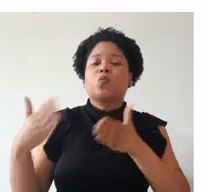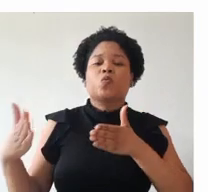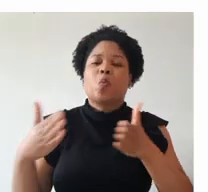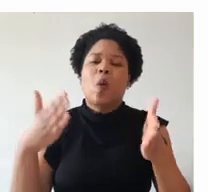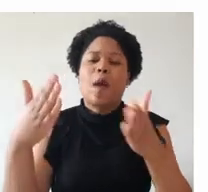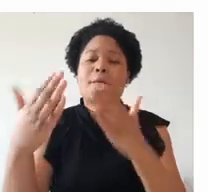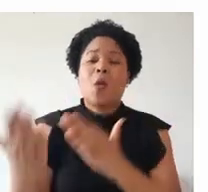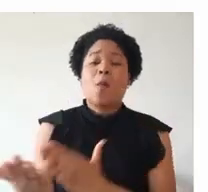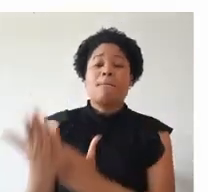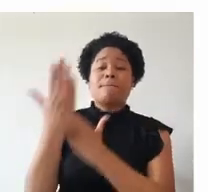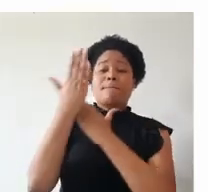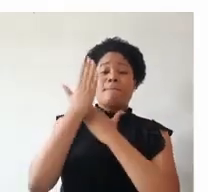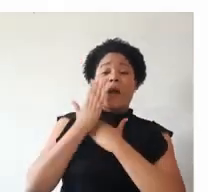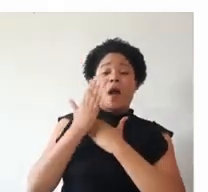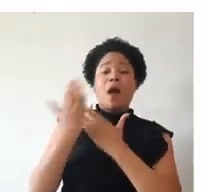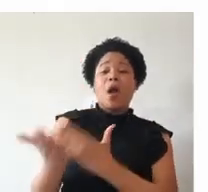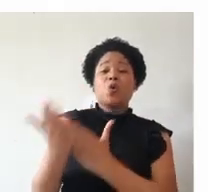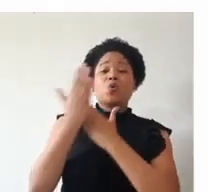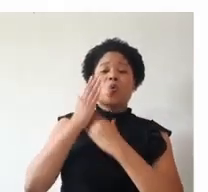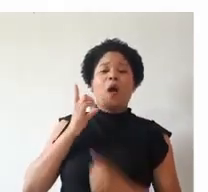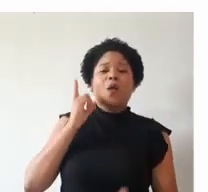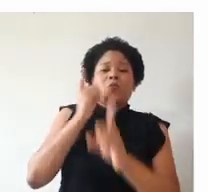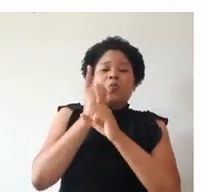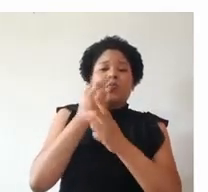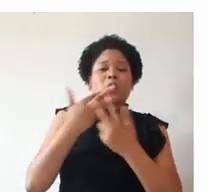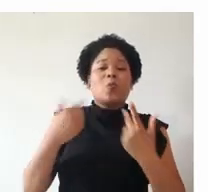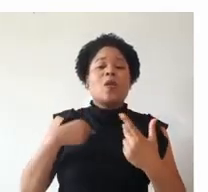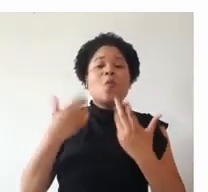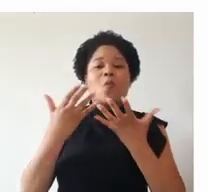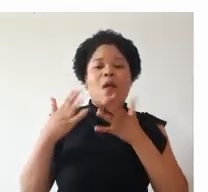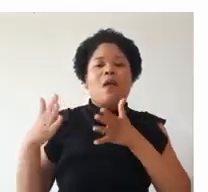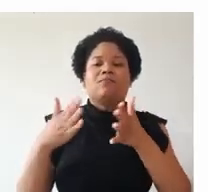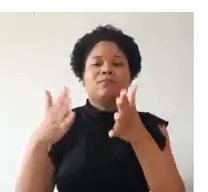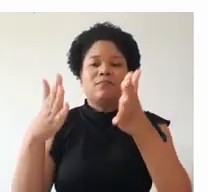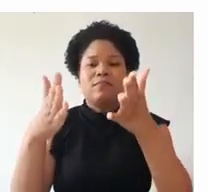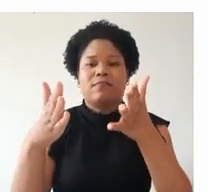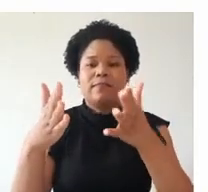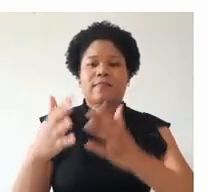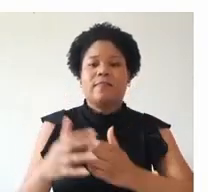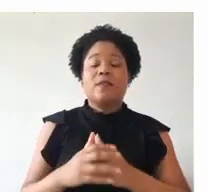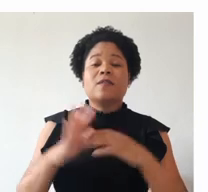caminho. Me ajudou, não mostrou, me ajudou a descobrir que eu queria este caminho.